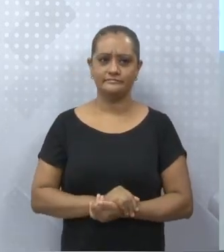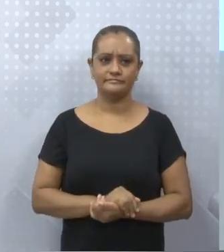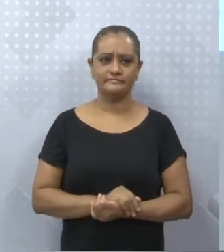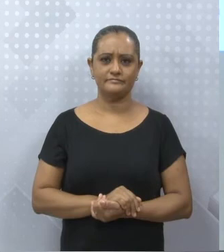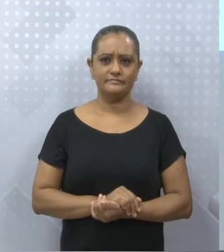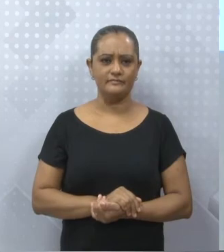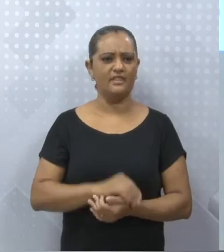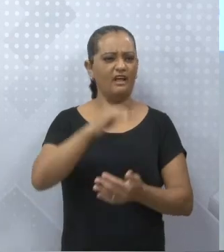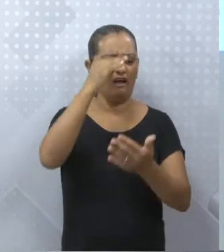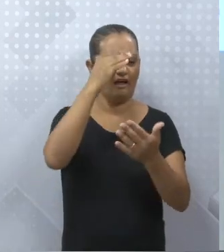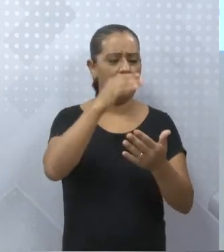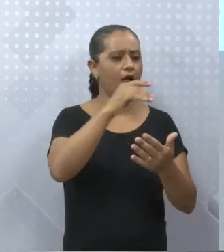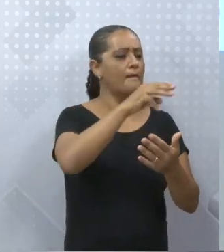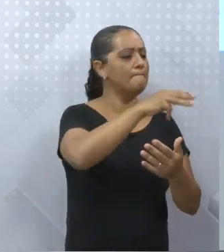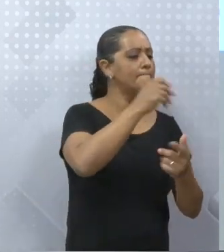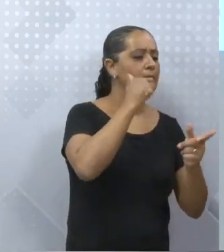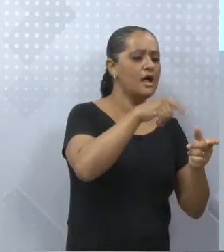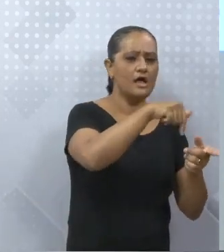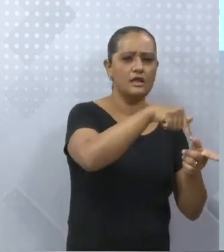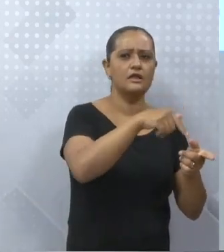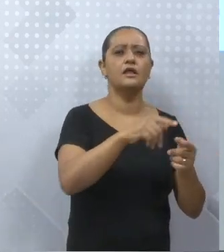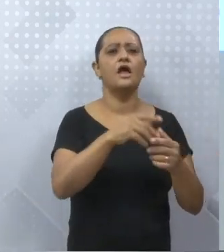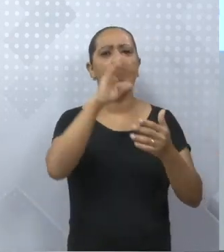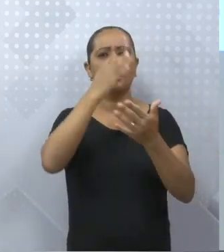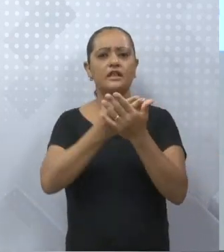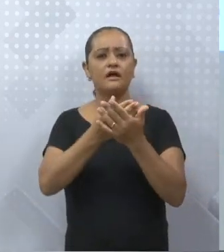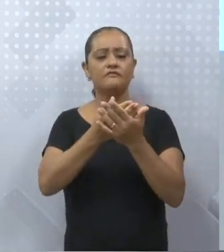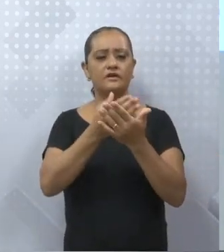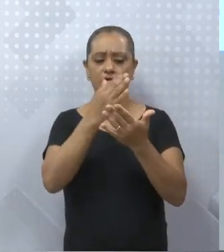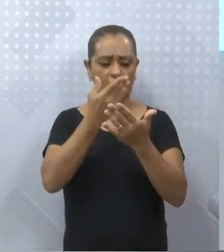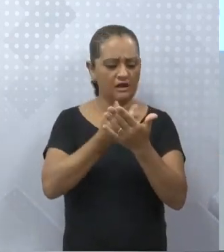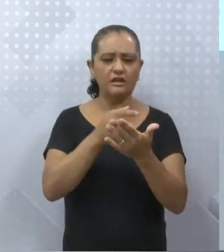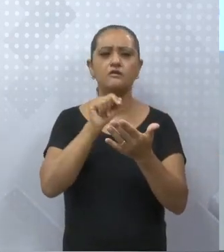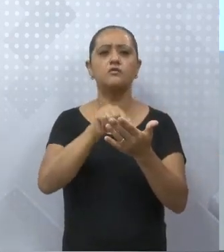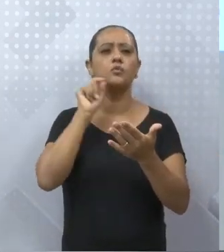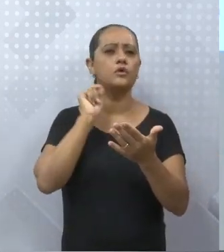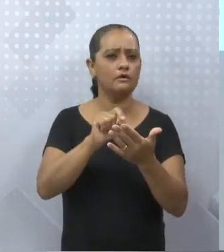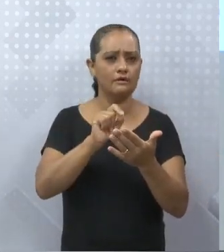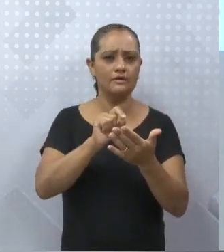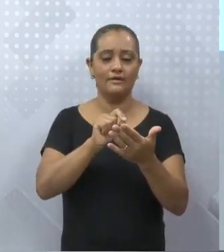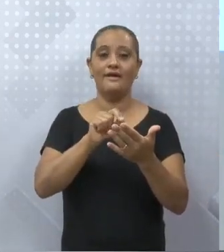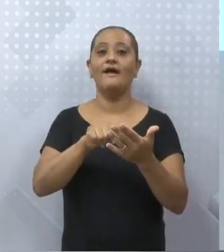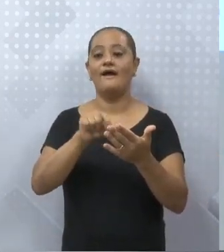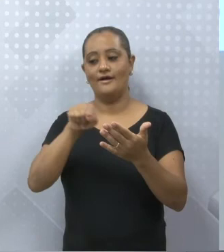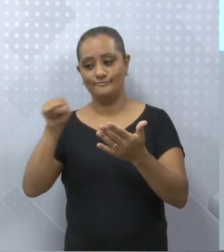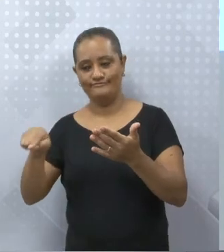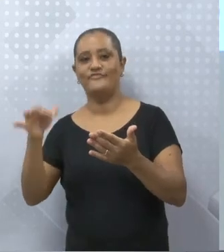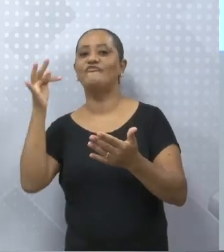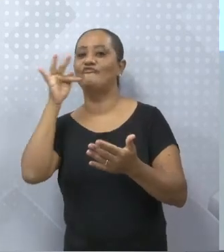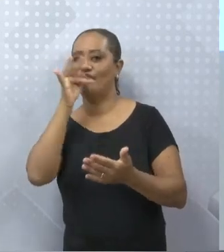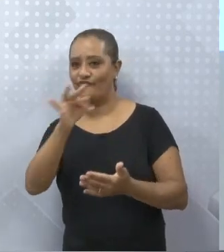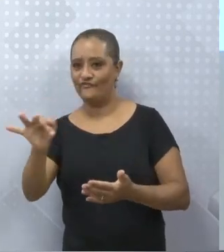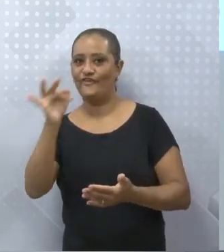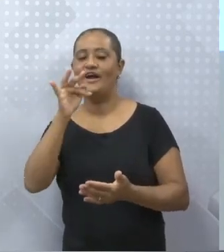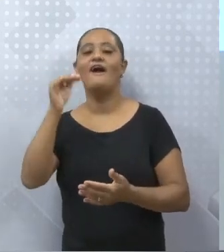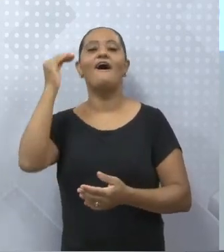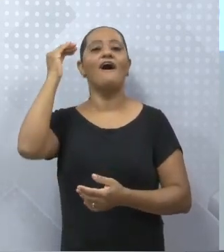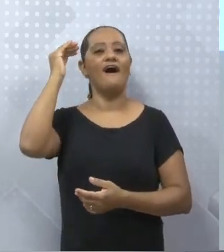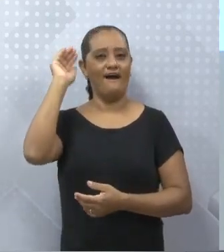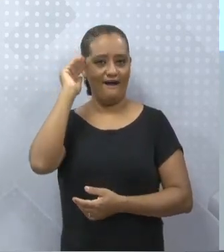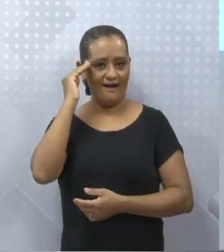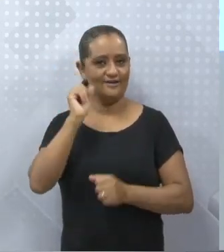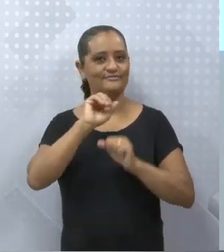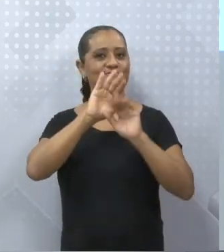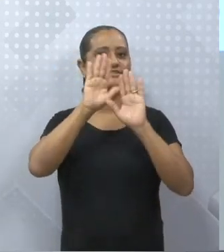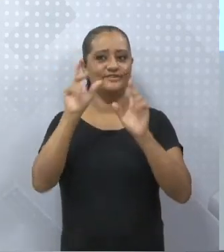Acreditava em quê? Eu fiz a pergunta acompanhada de preposição. Esta pergunta agora está acompanhada de uma